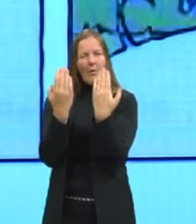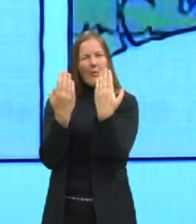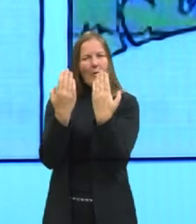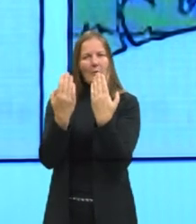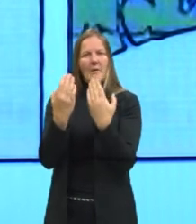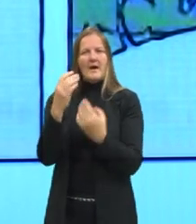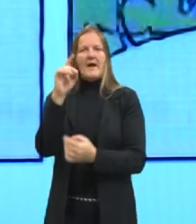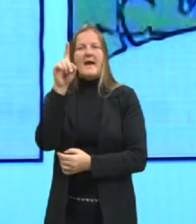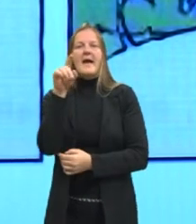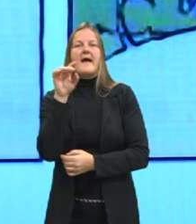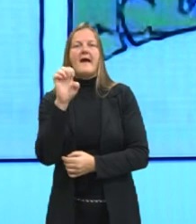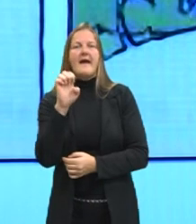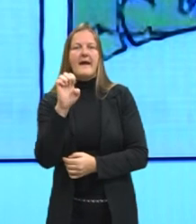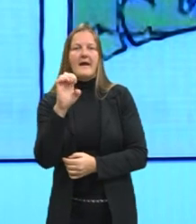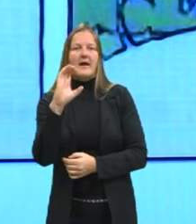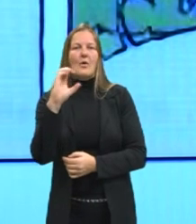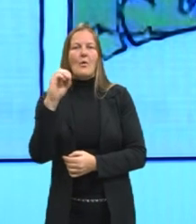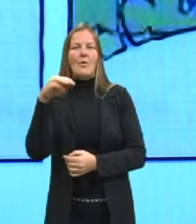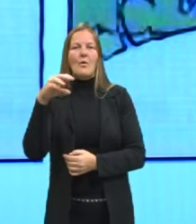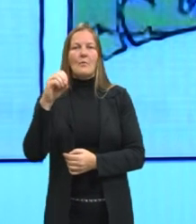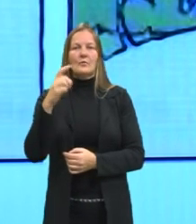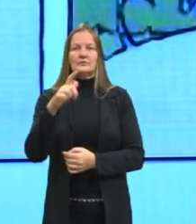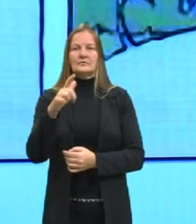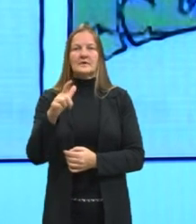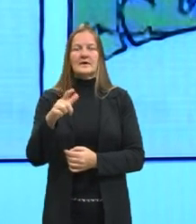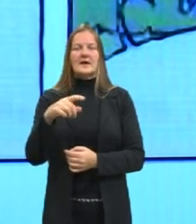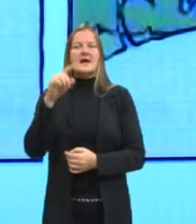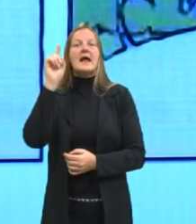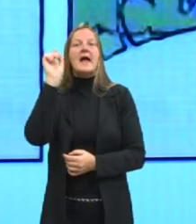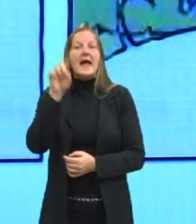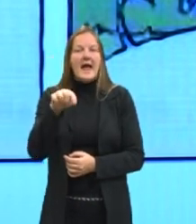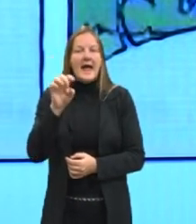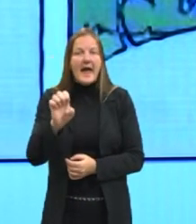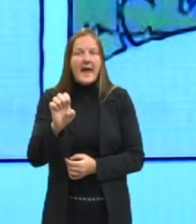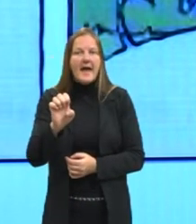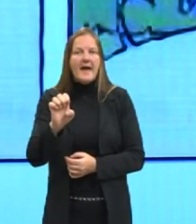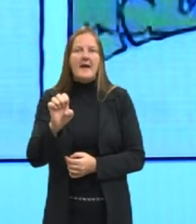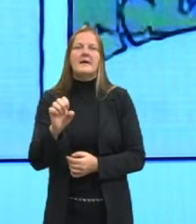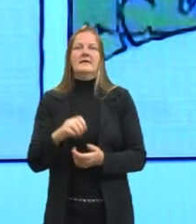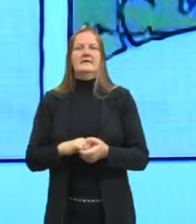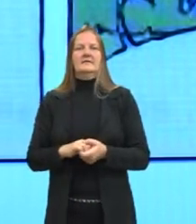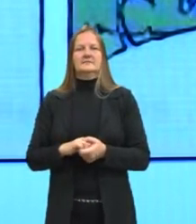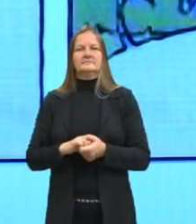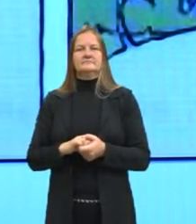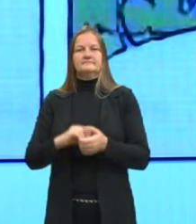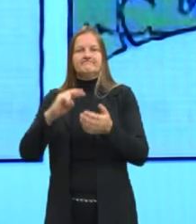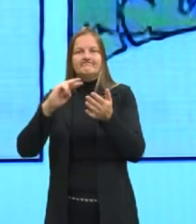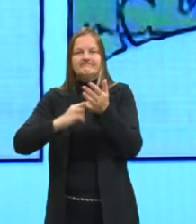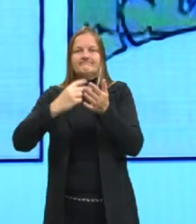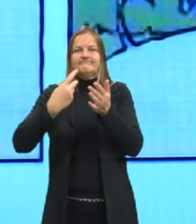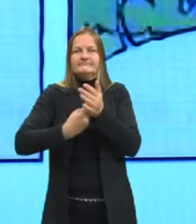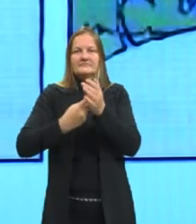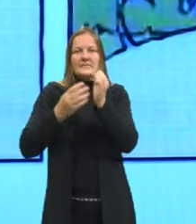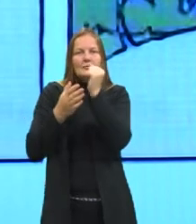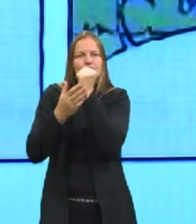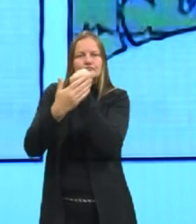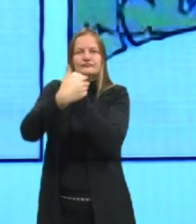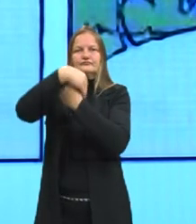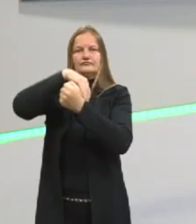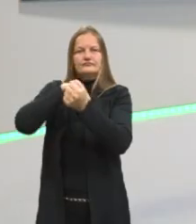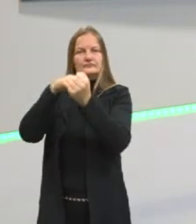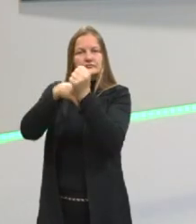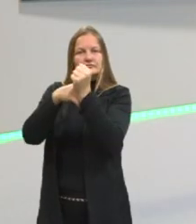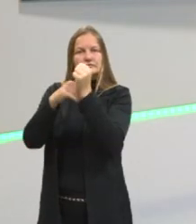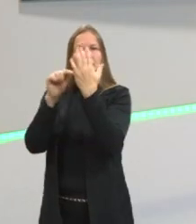é como uma caravana de rosas. Ele está fazendo essa comparação de forma subentendida, de